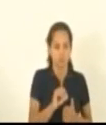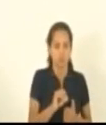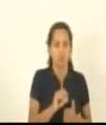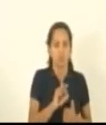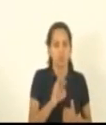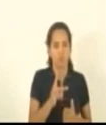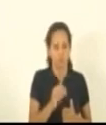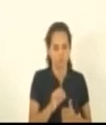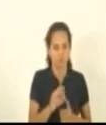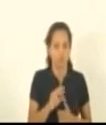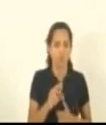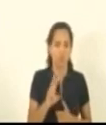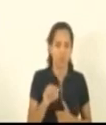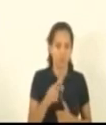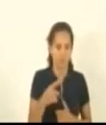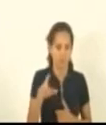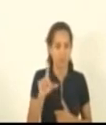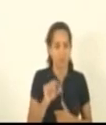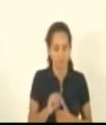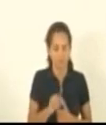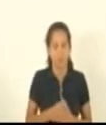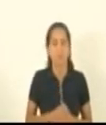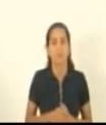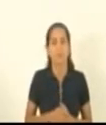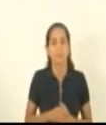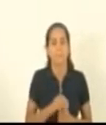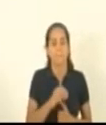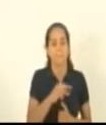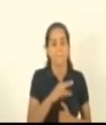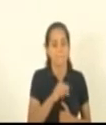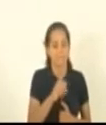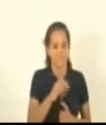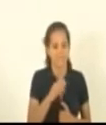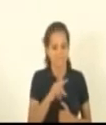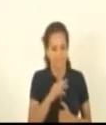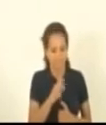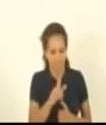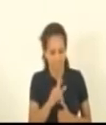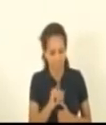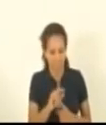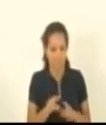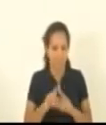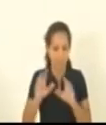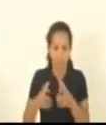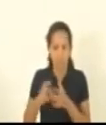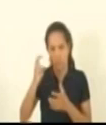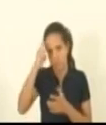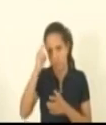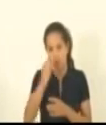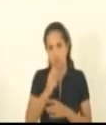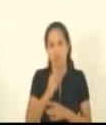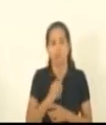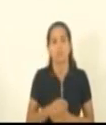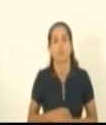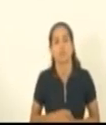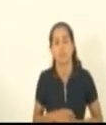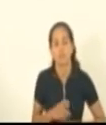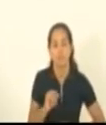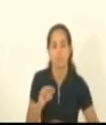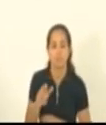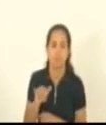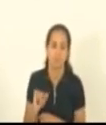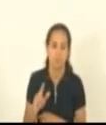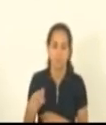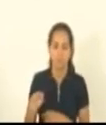Camila Valadão Sérgio Meneghelli Coronel Wellington comissão de cultura e comunicação social titulares Irine Lopes